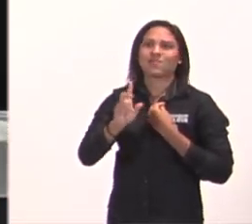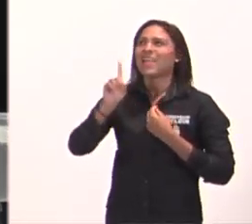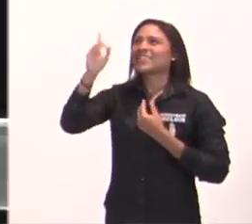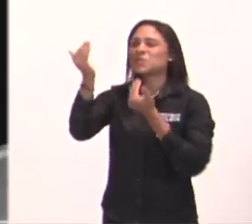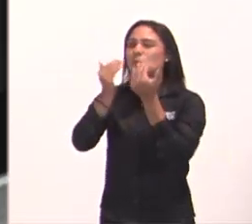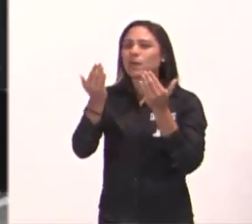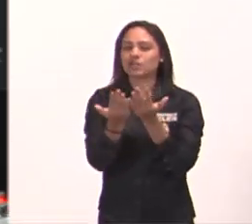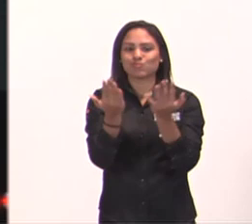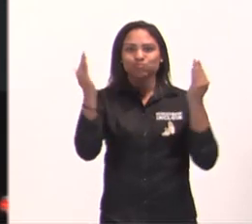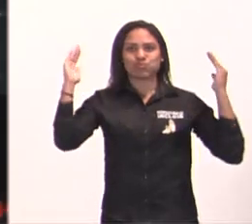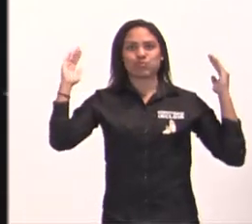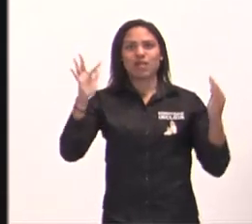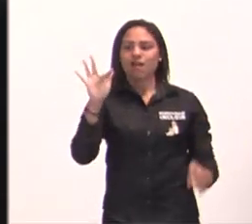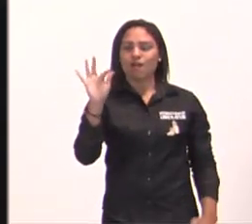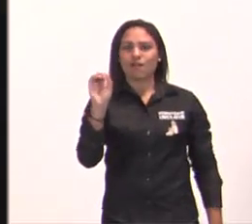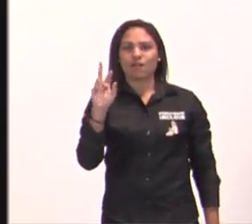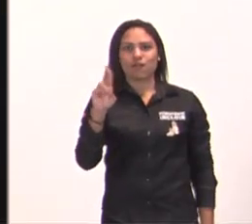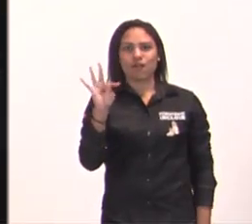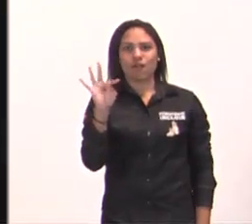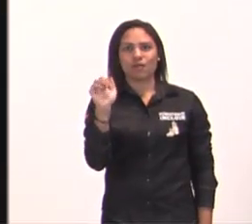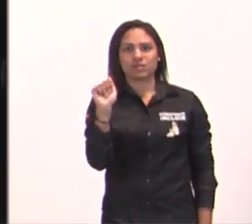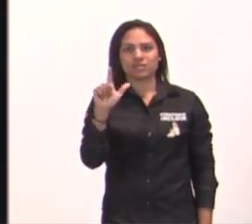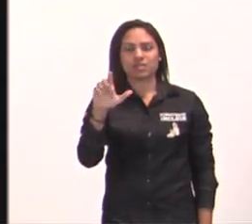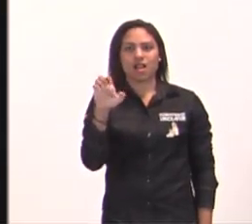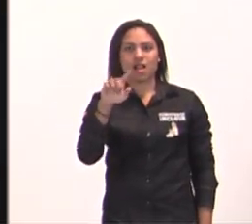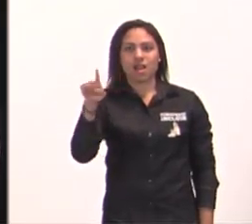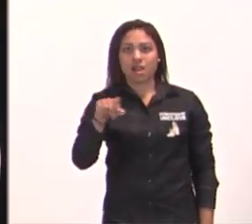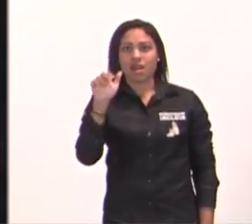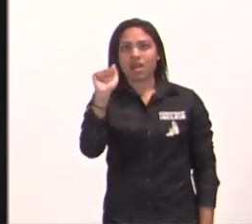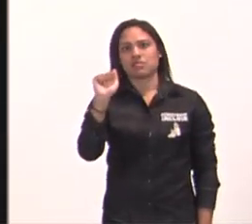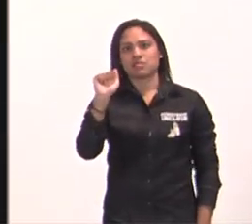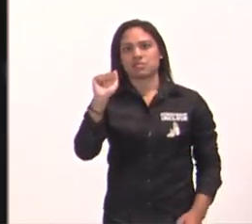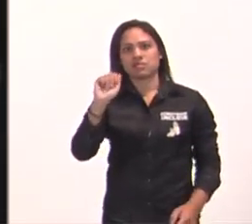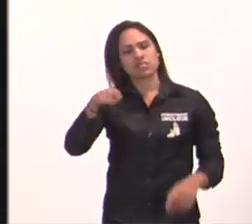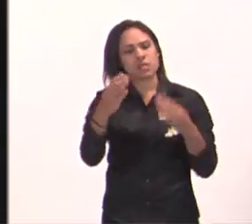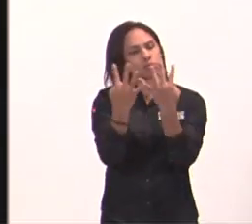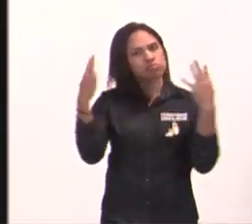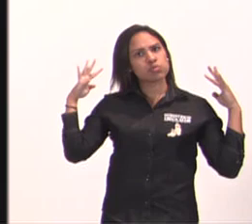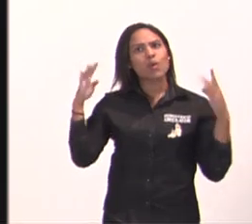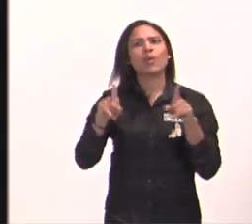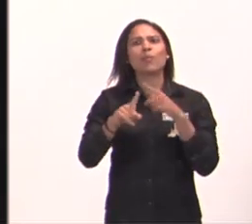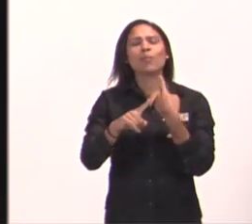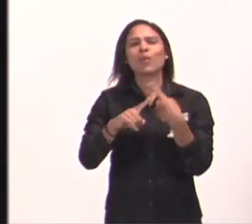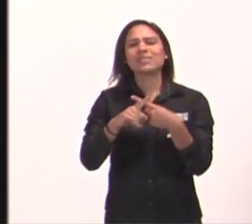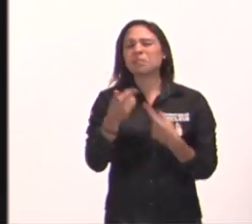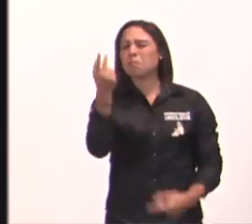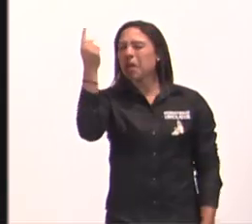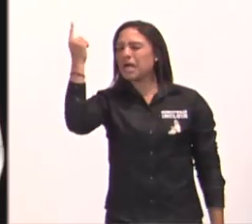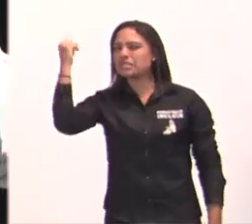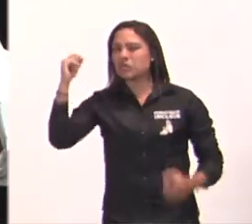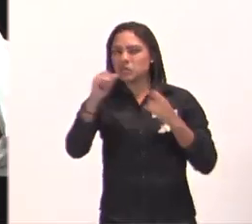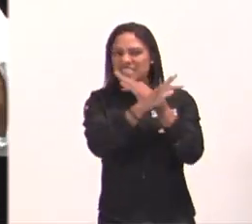por que que ele fala fortaleza? Por quê? Porque naquela época, as cidades eram cercadas por muros frondosos,